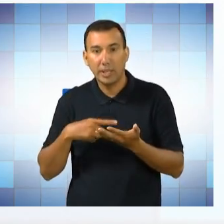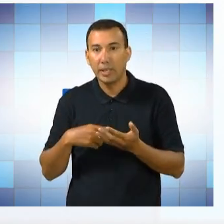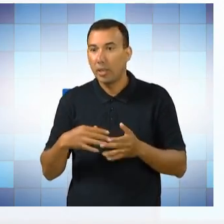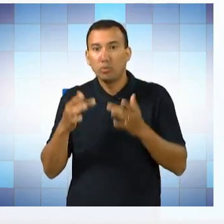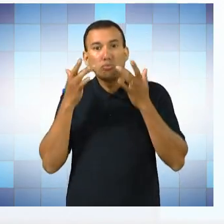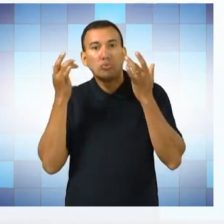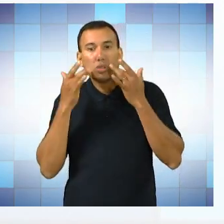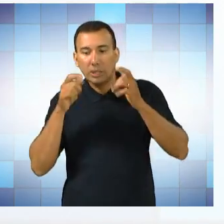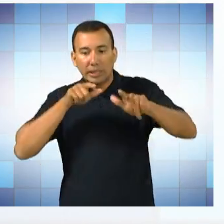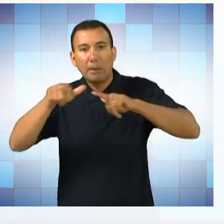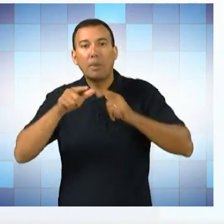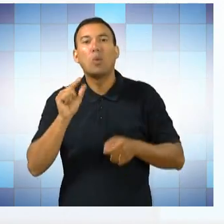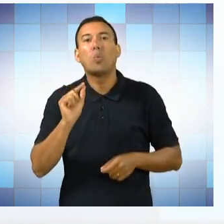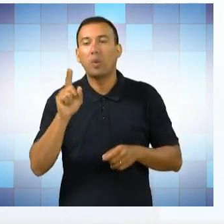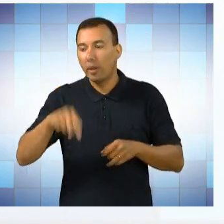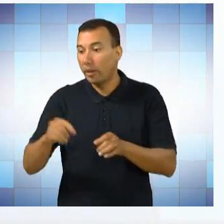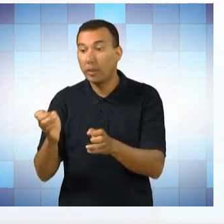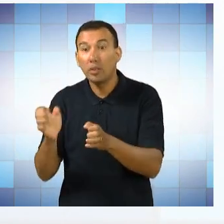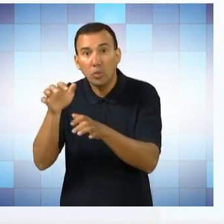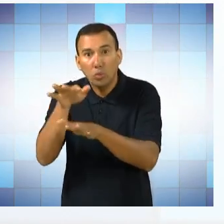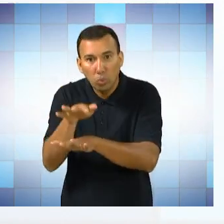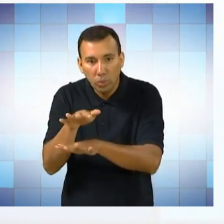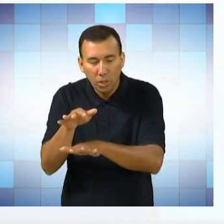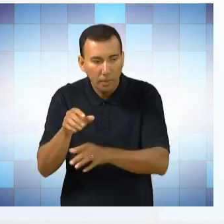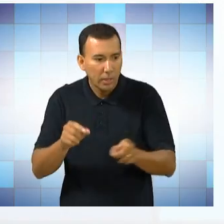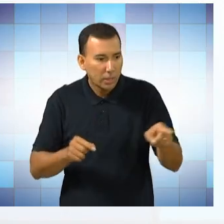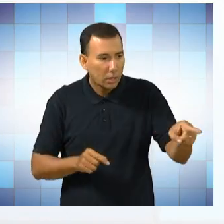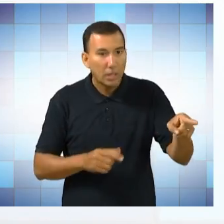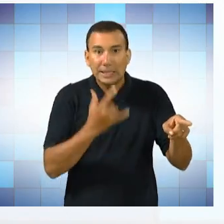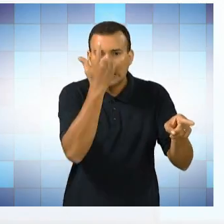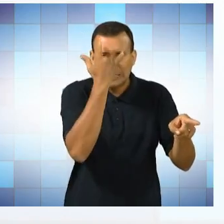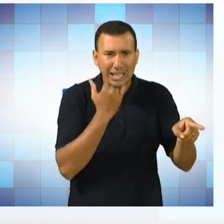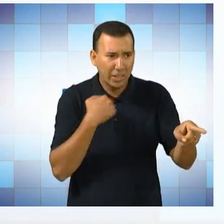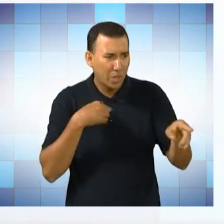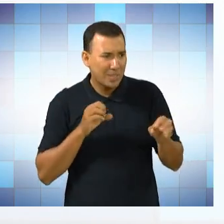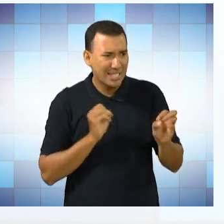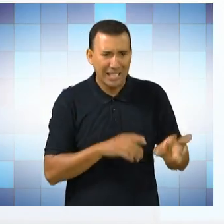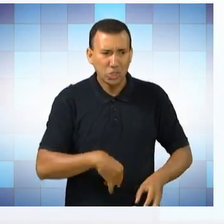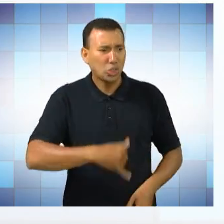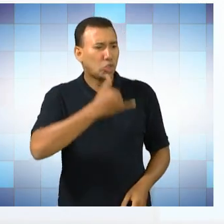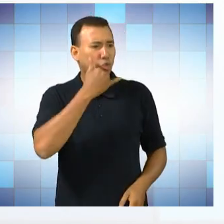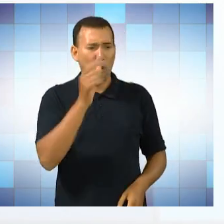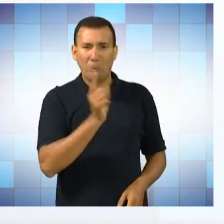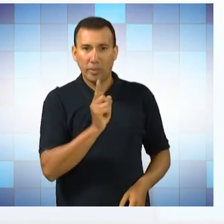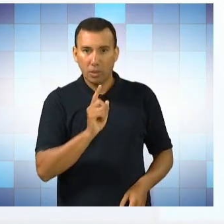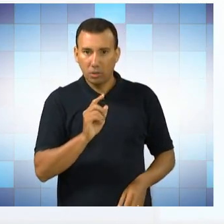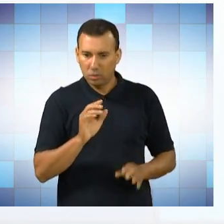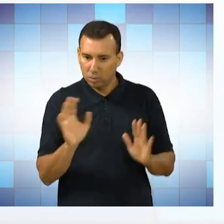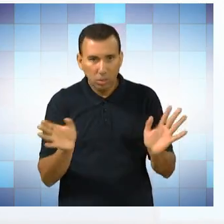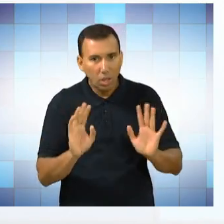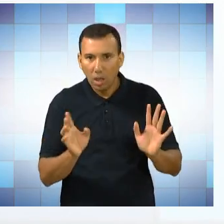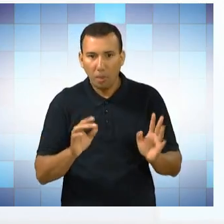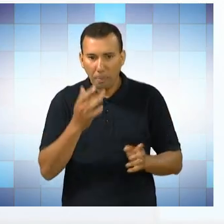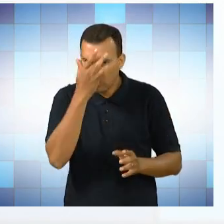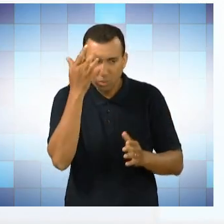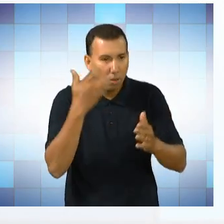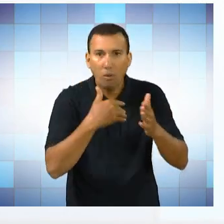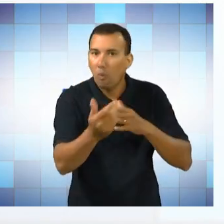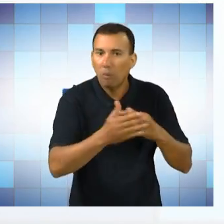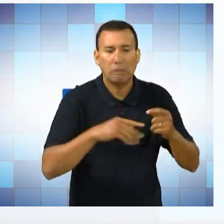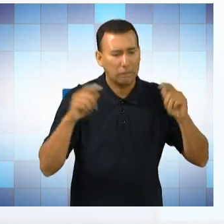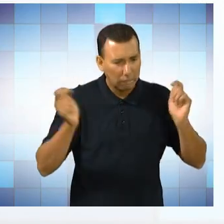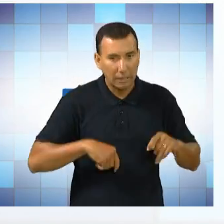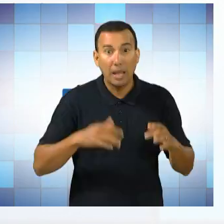teatro é uma forma de incluir. Eu não poderia dizer não para isso. Eu acho que toda pessoa tem capacidade de fazer